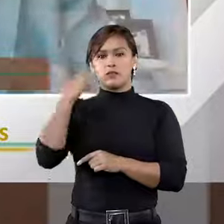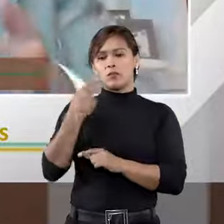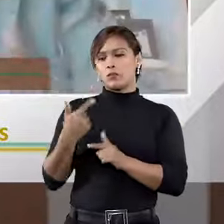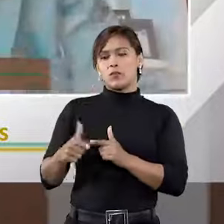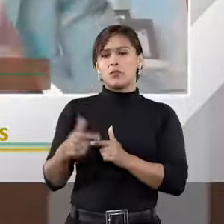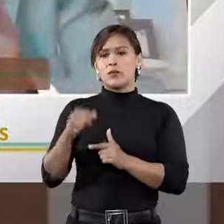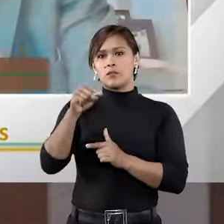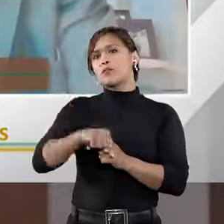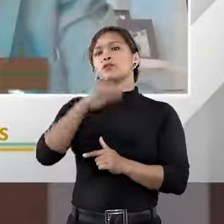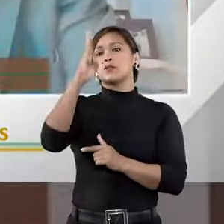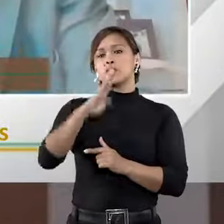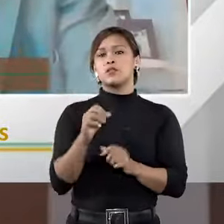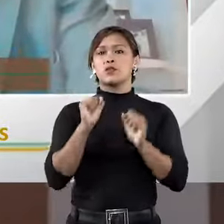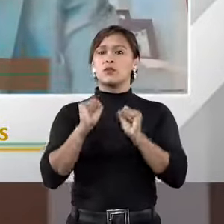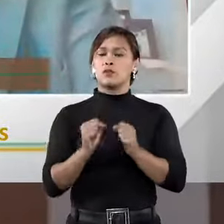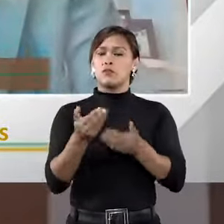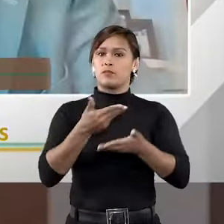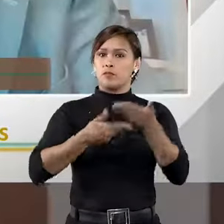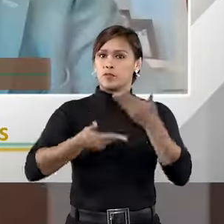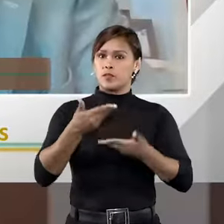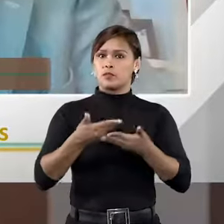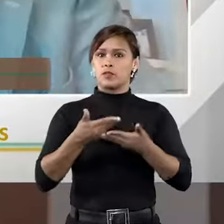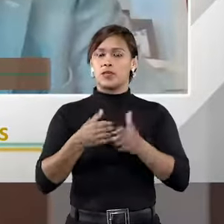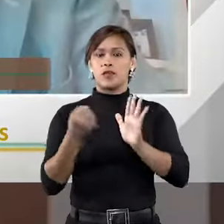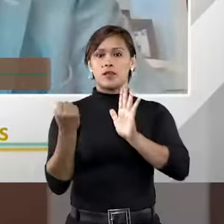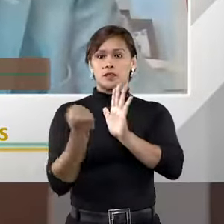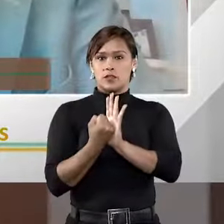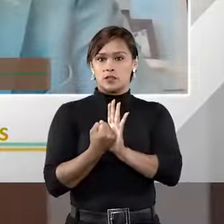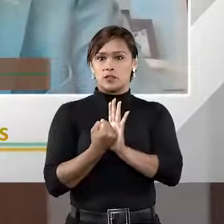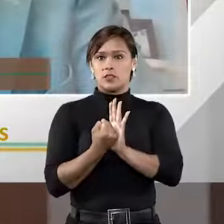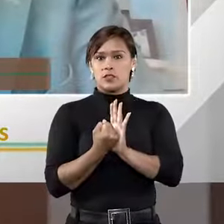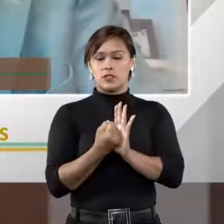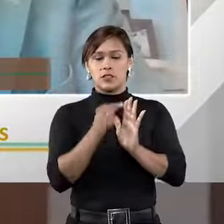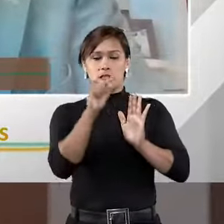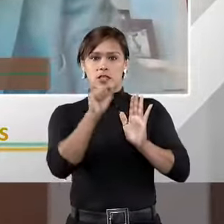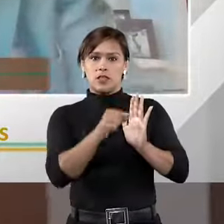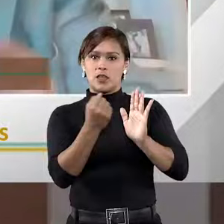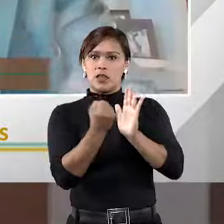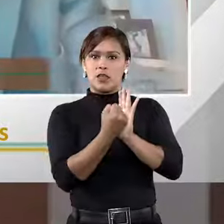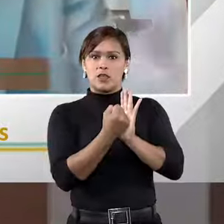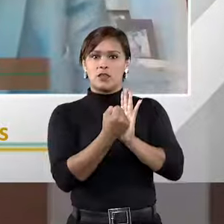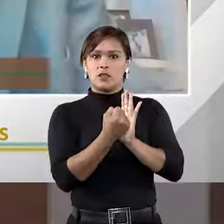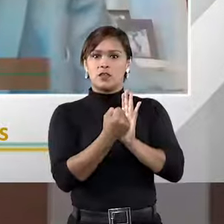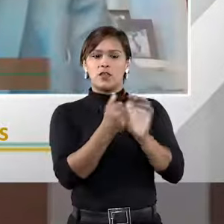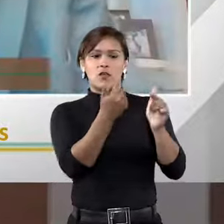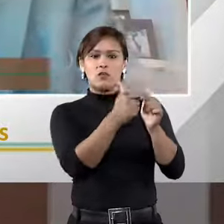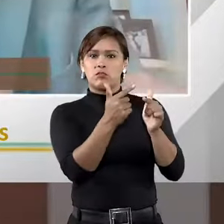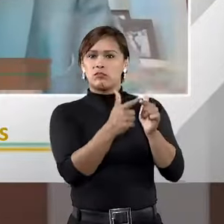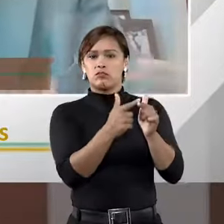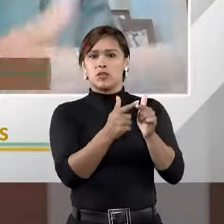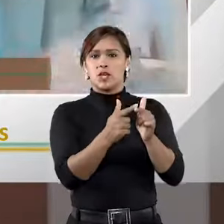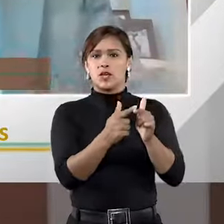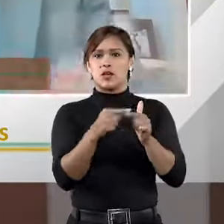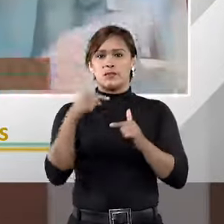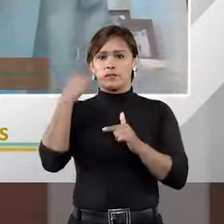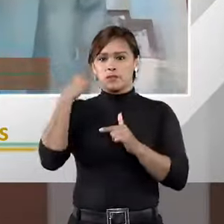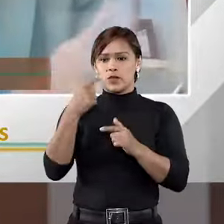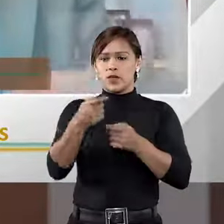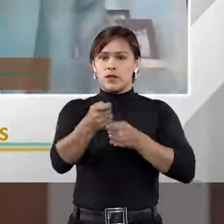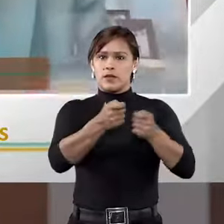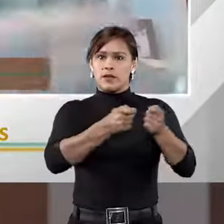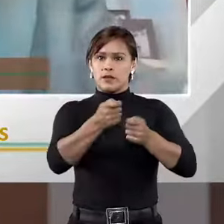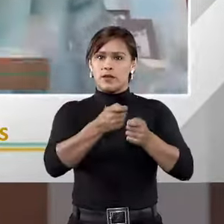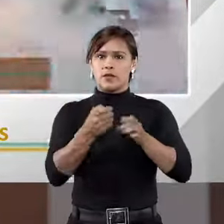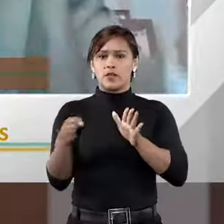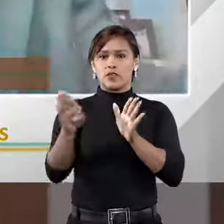problema. Ele deve poder participar. Deixa o registrado que nenhum litigante estrangeiro quando vem para cá numa arbitragem